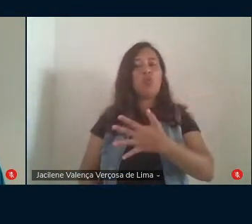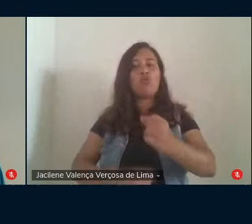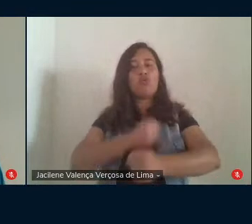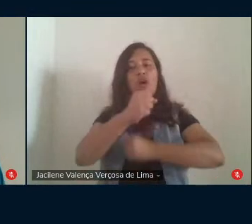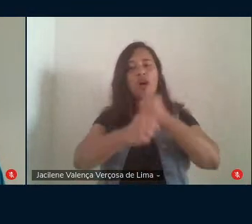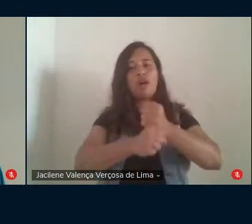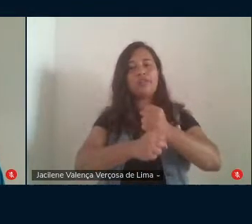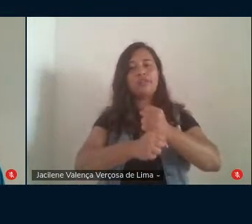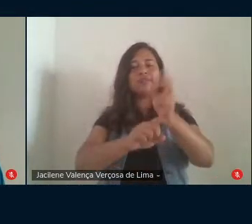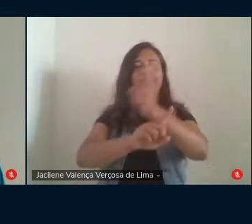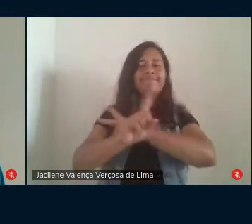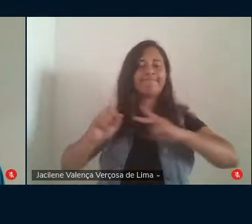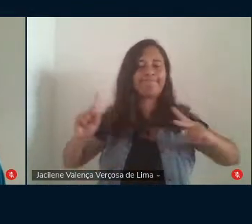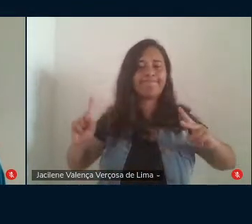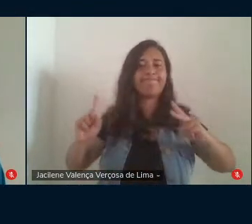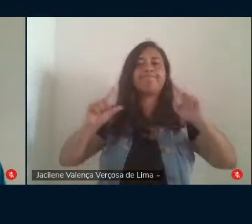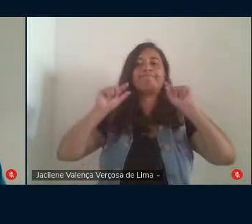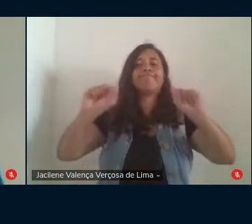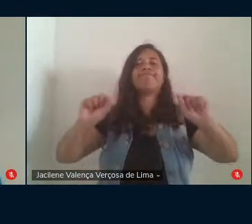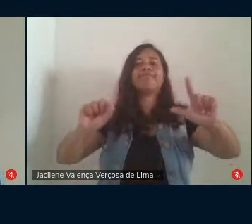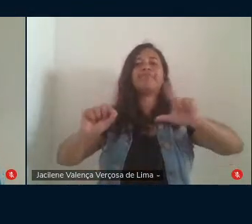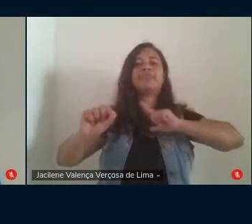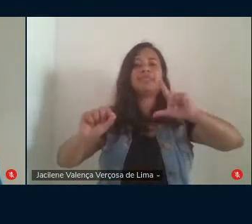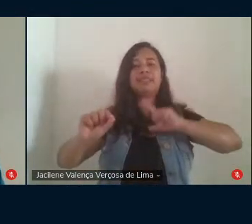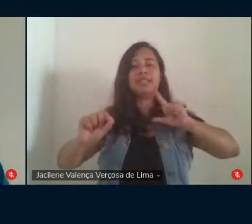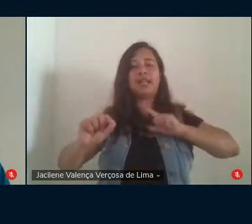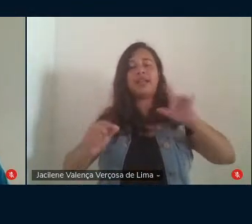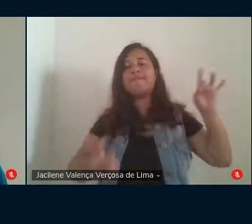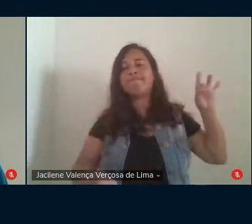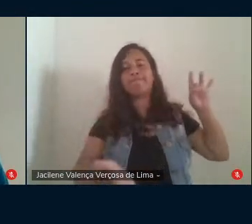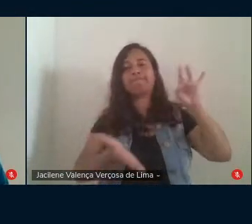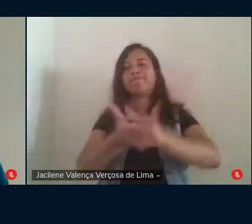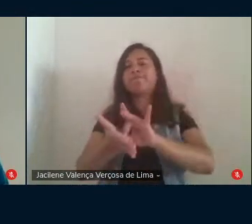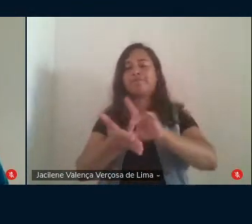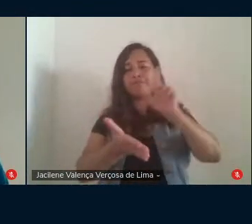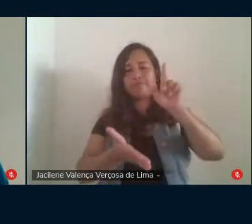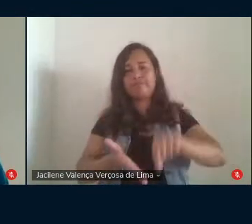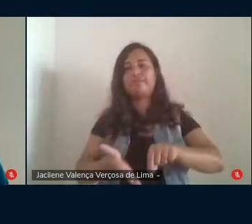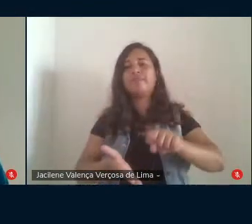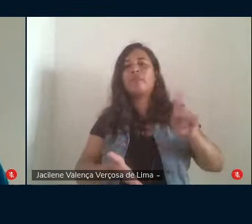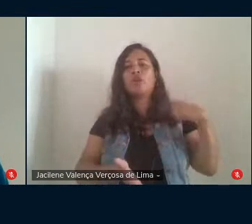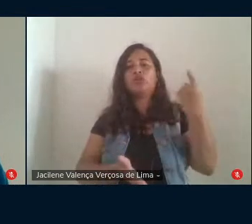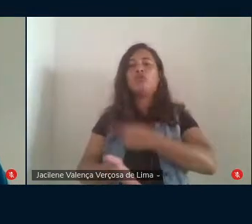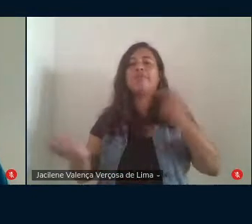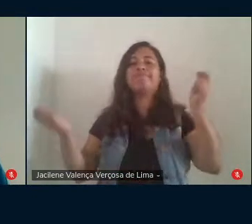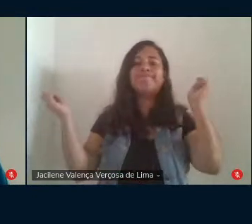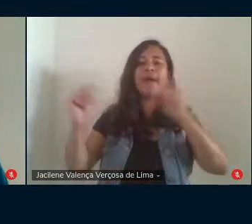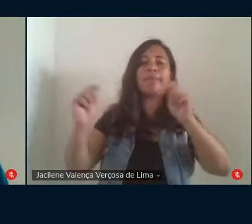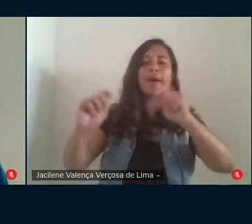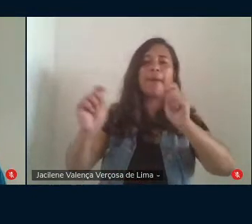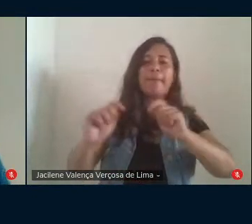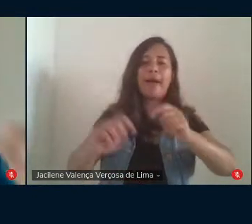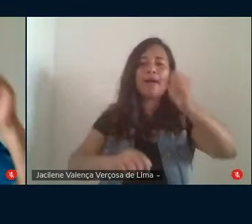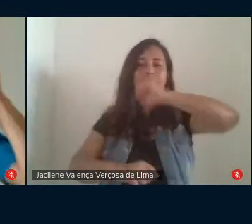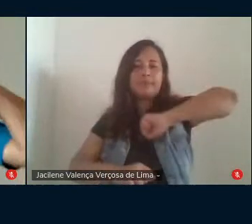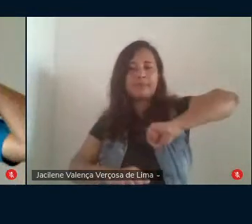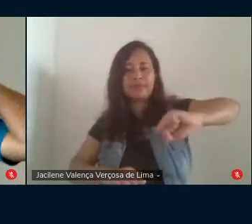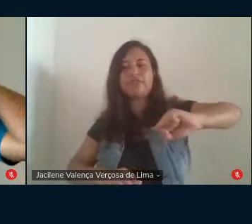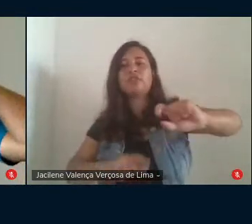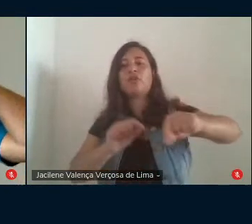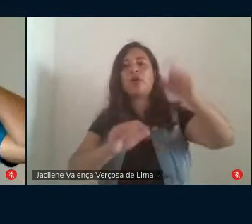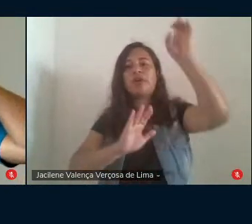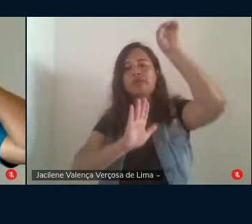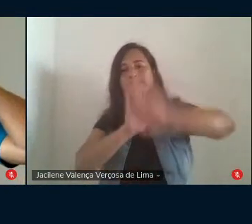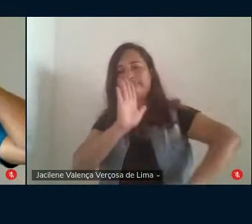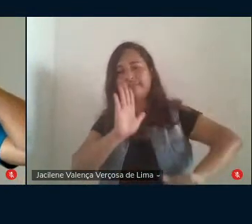perspectivas de ter reafirmado mais uma vez nossas possibilidades de defender nossos direitos